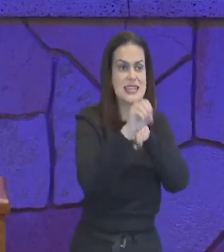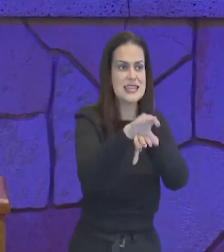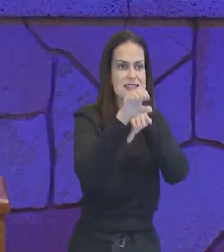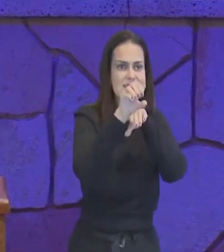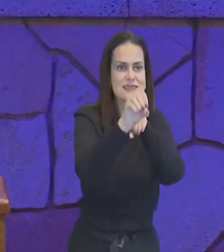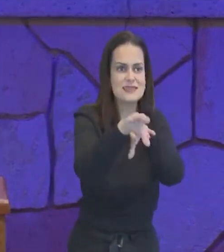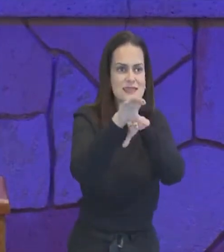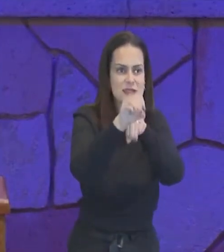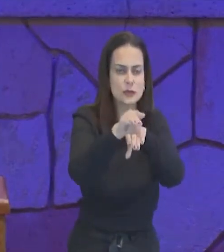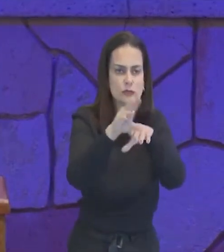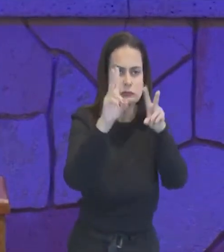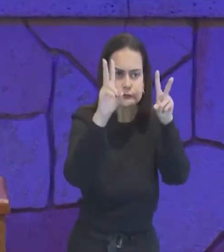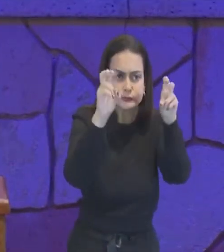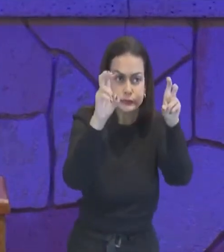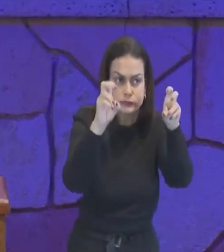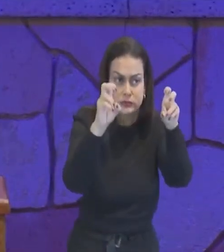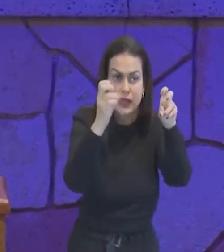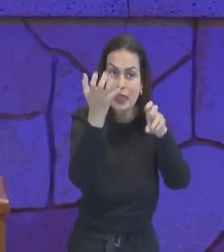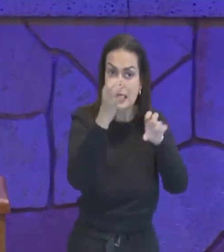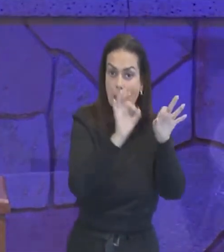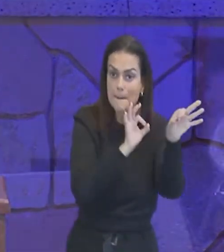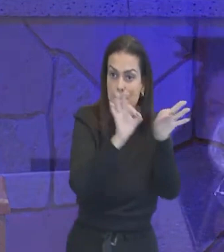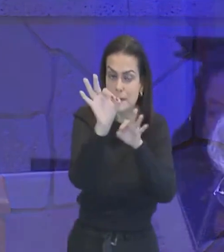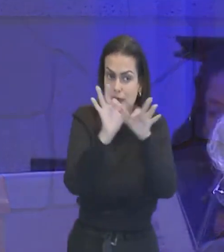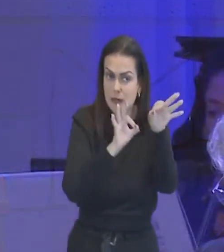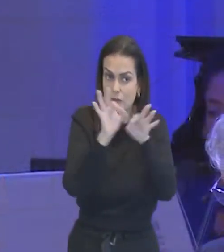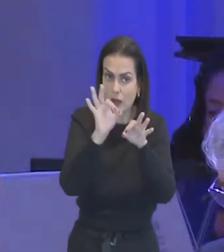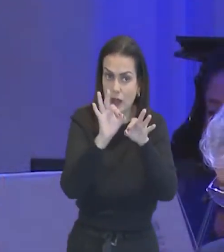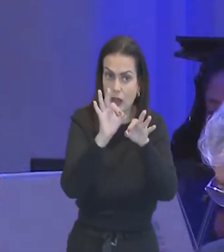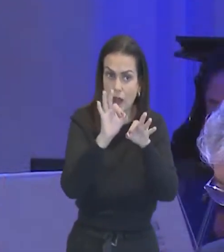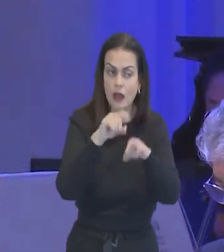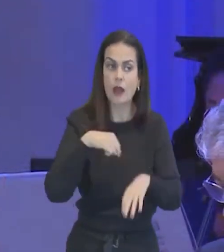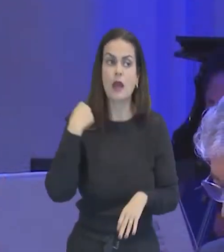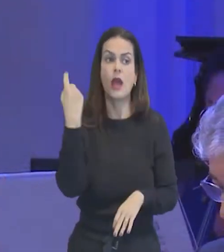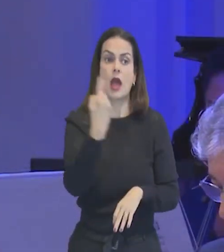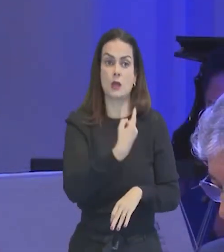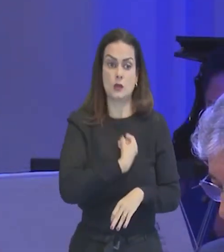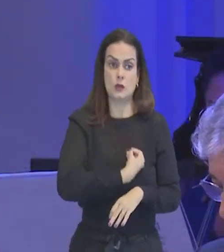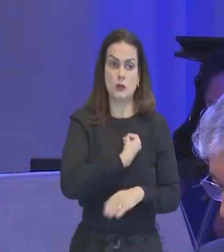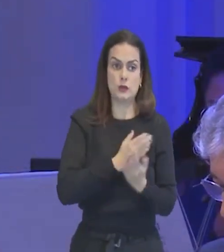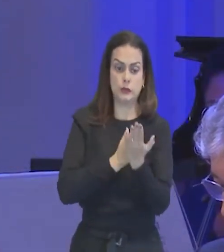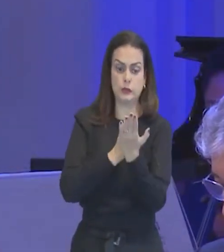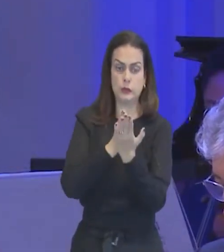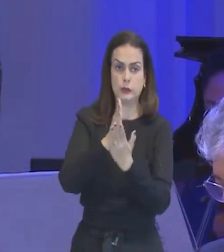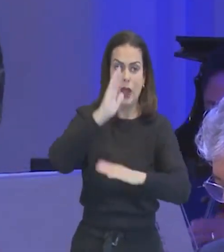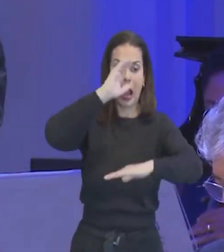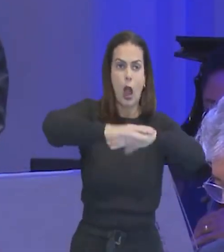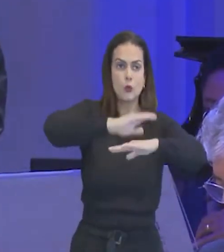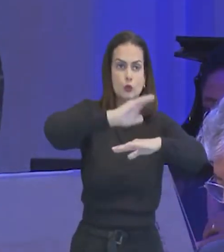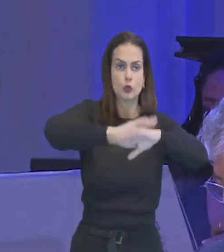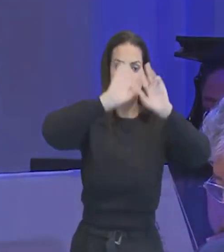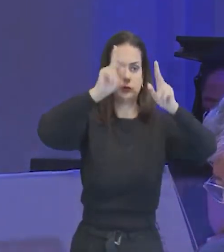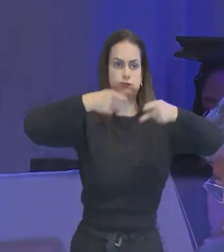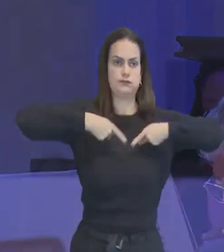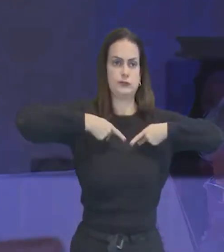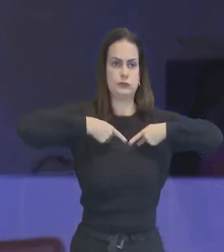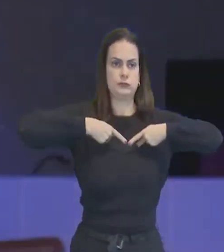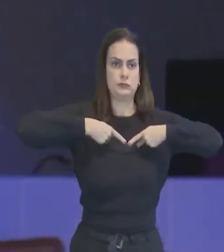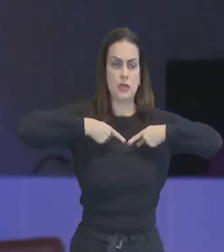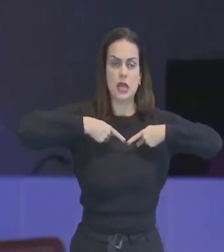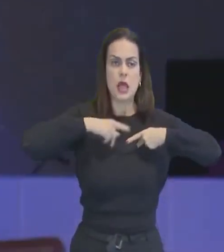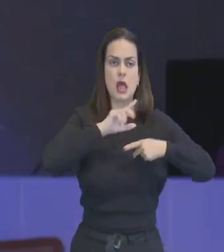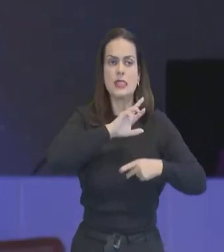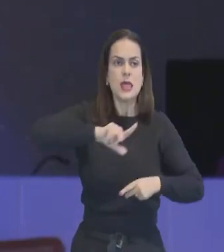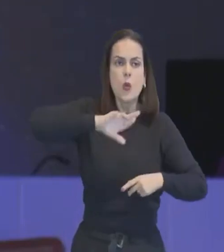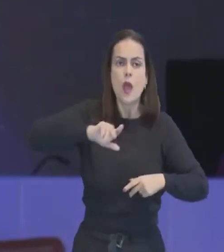ela quer nos preparar para a nossa autonomia, não é uma autonomia diante de Deus ou dos irmãos,